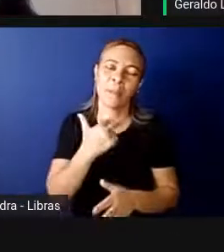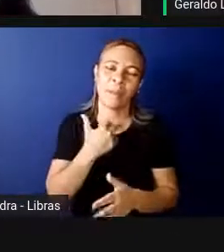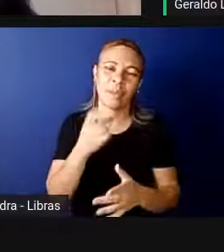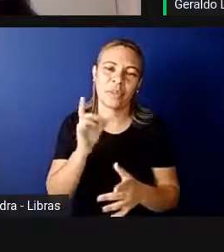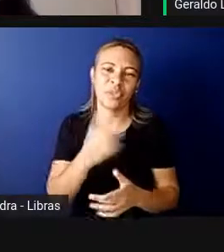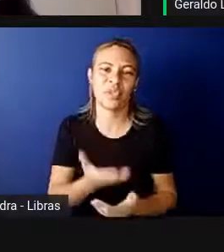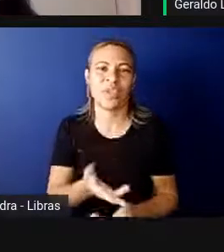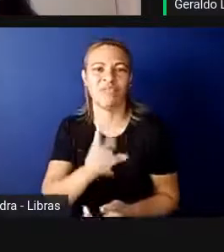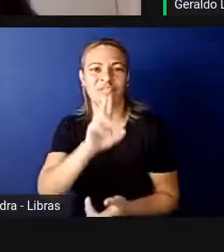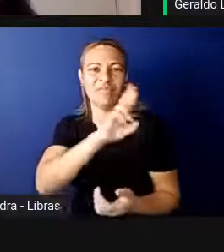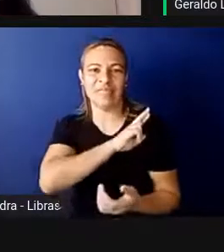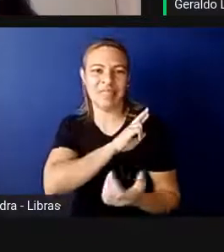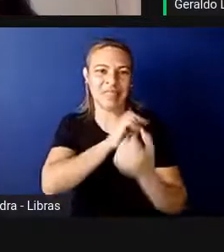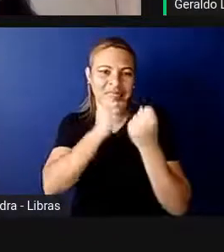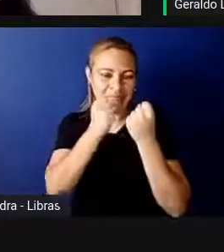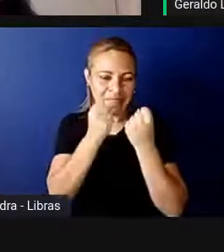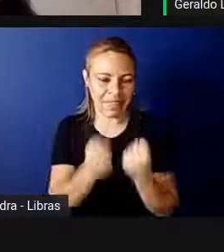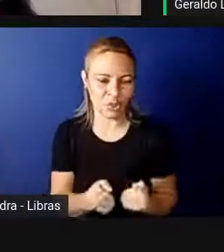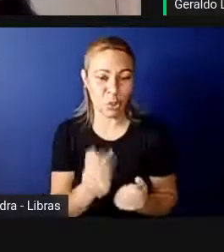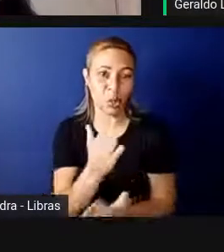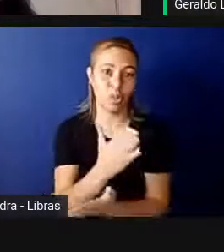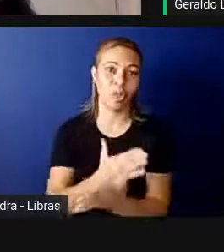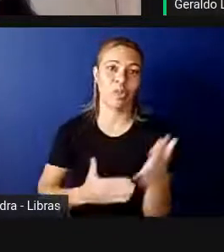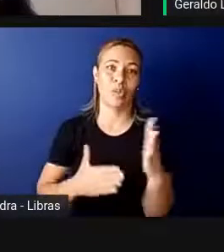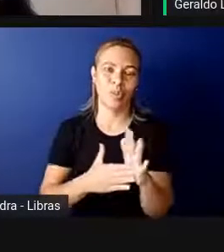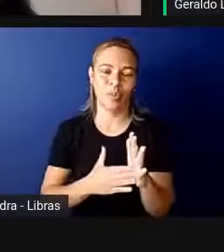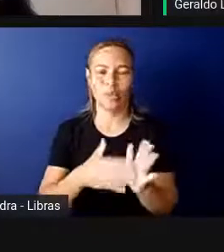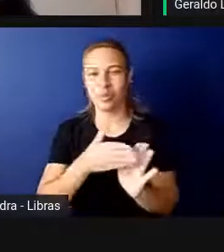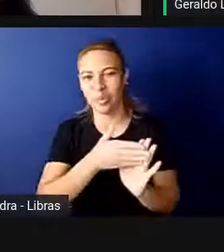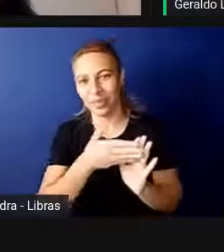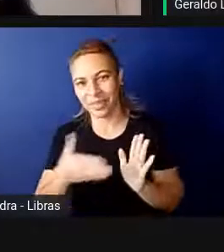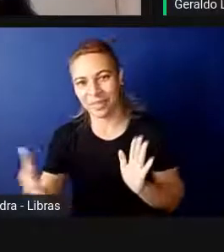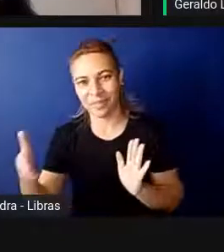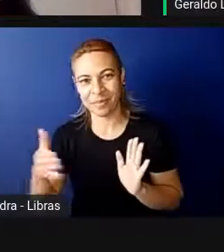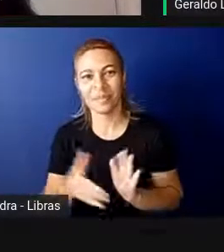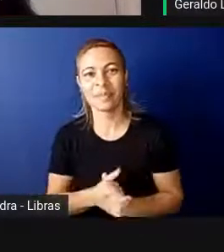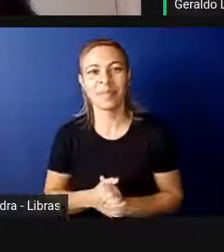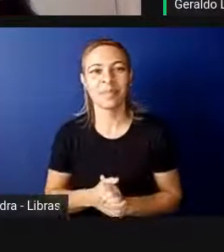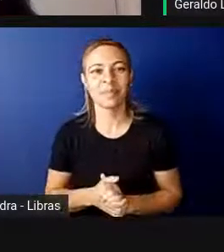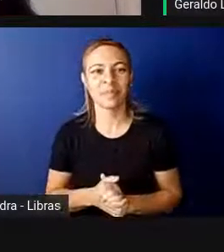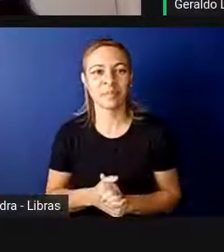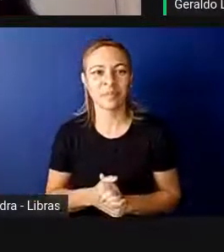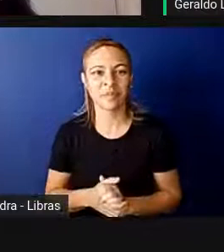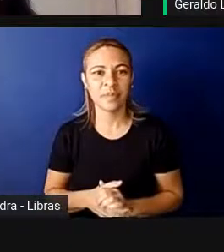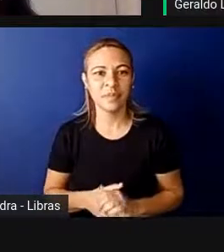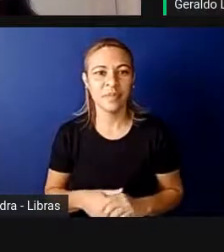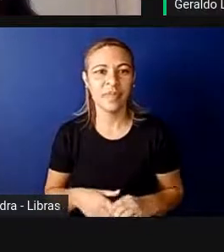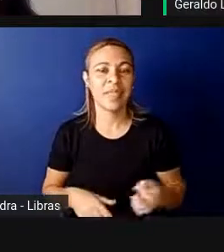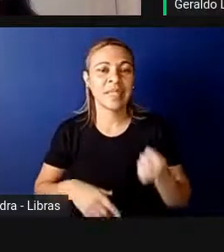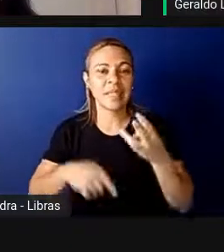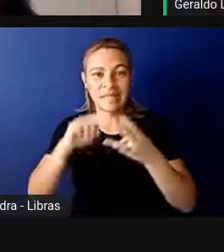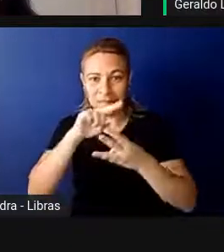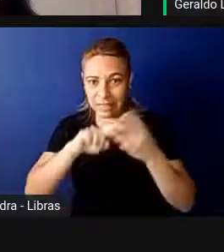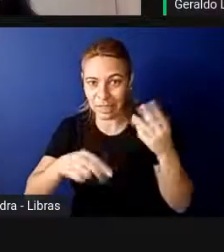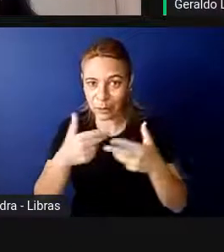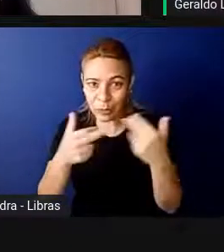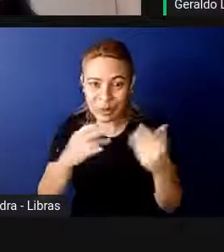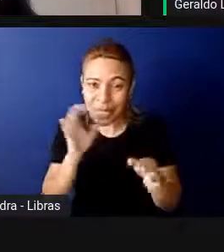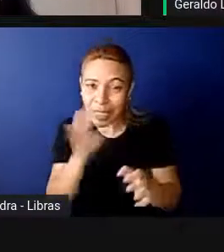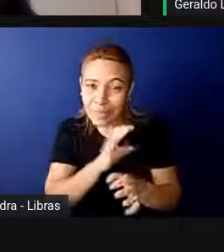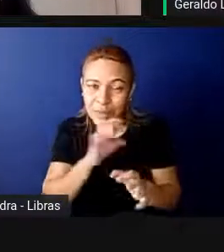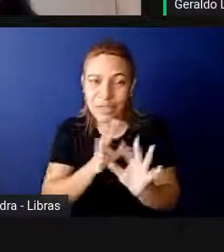costas todo esse processo. Três coisas rapidamente aqui para o encerramento.